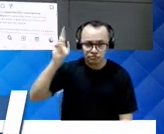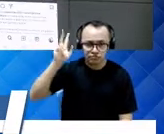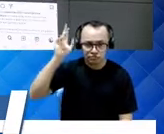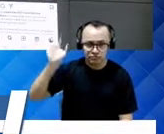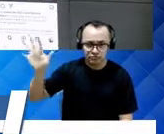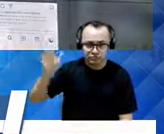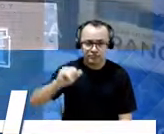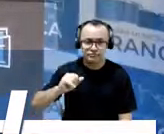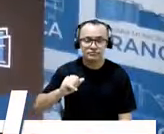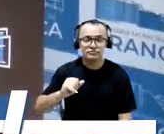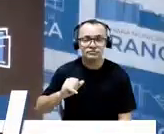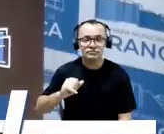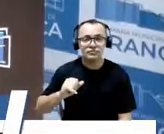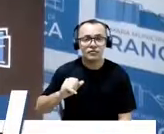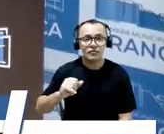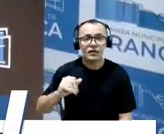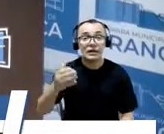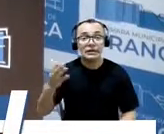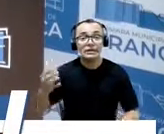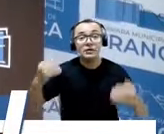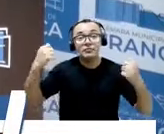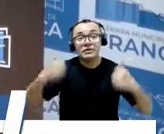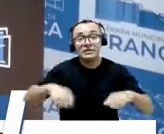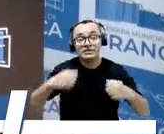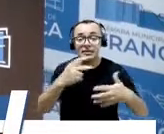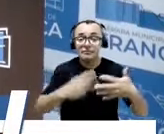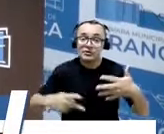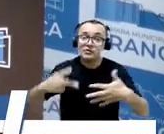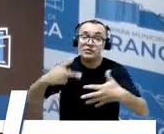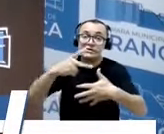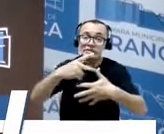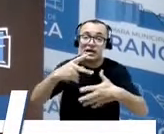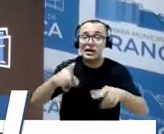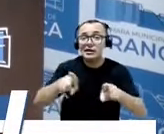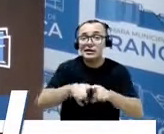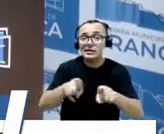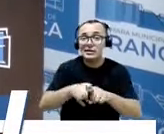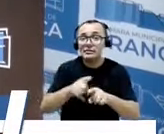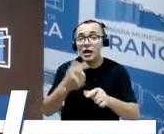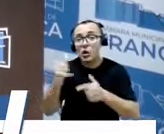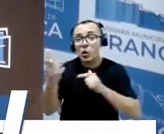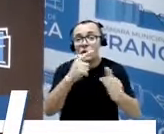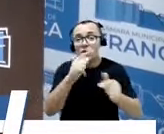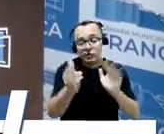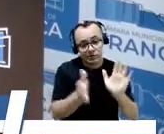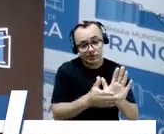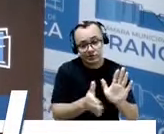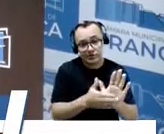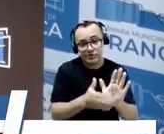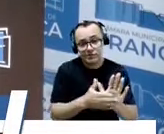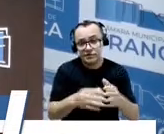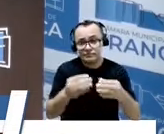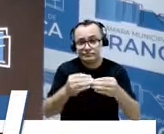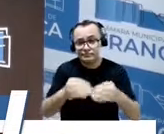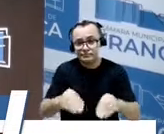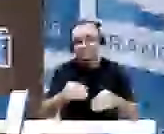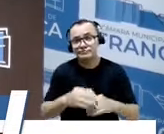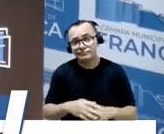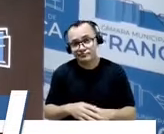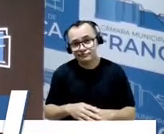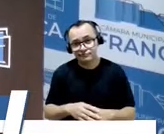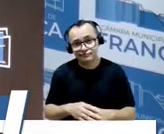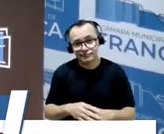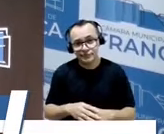tem que priorizar e também tem que ir atendendo as outras demandas. Porque até quando vai ficar? Precisa de uma